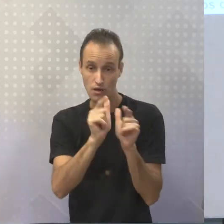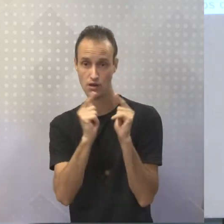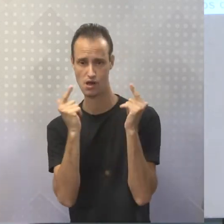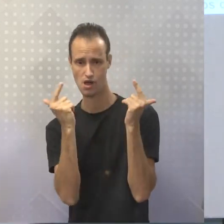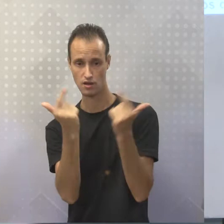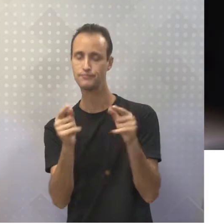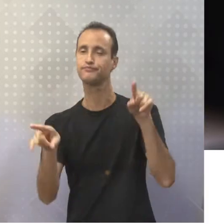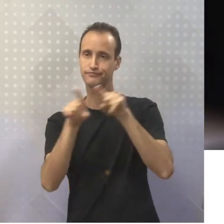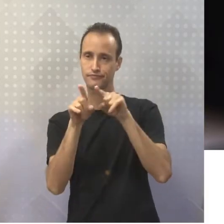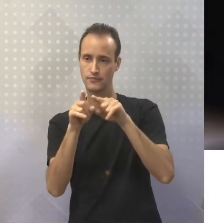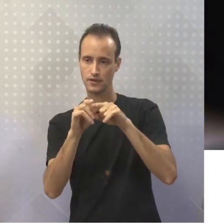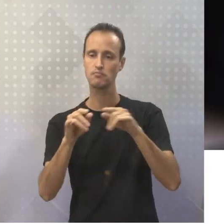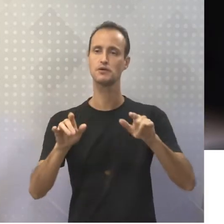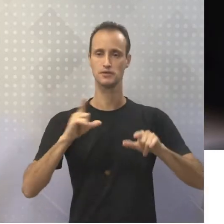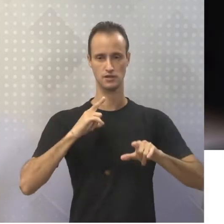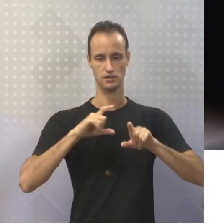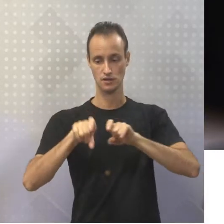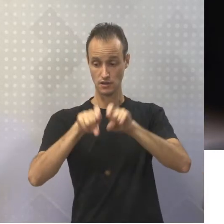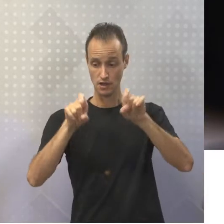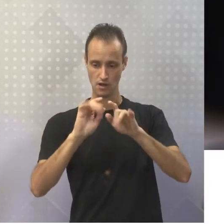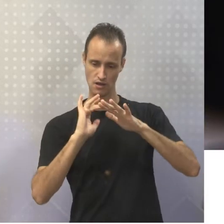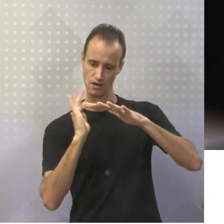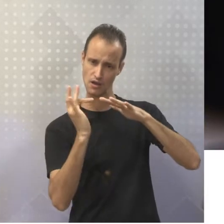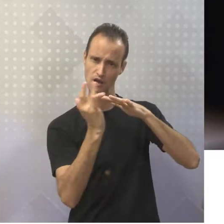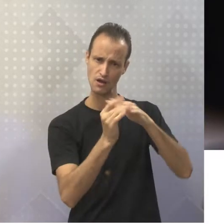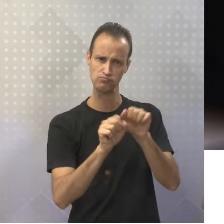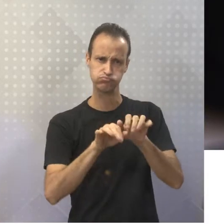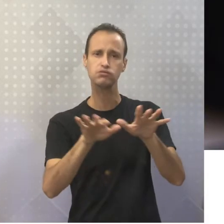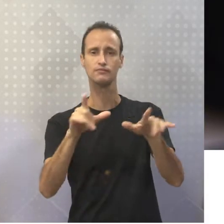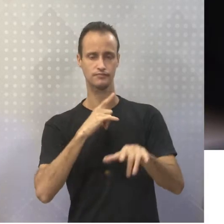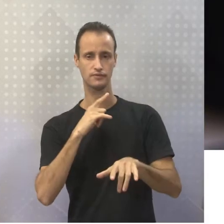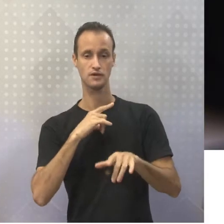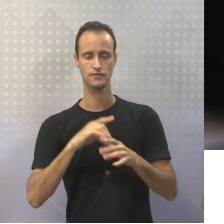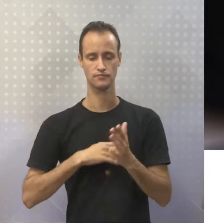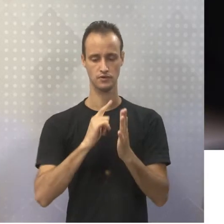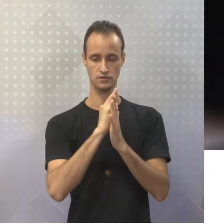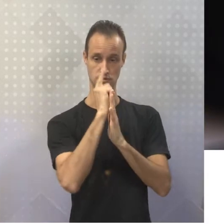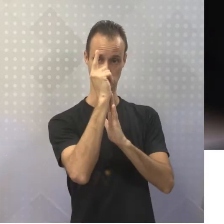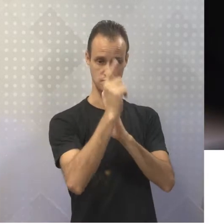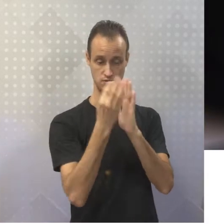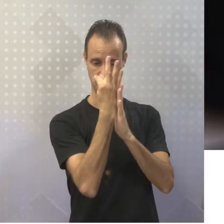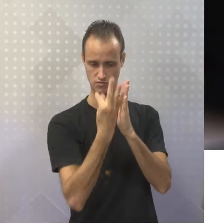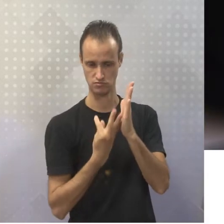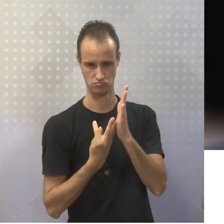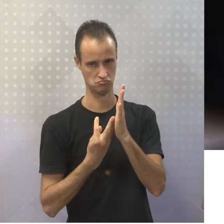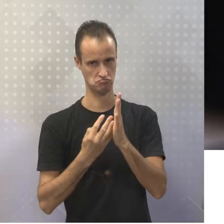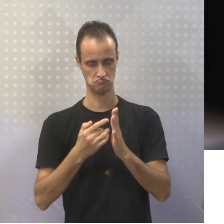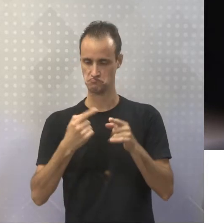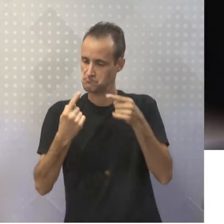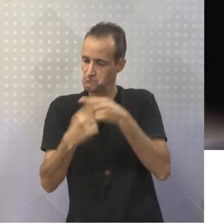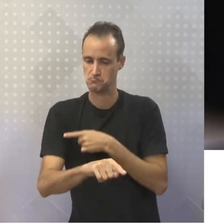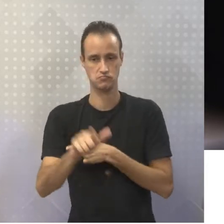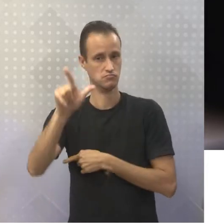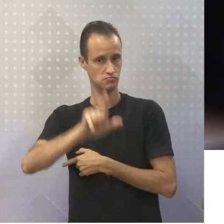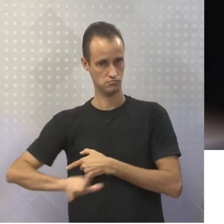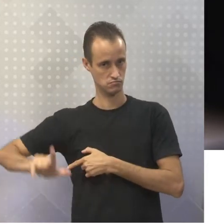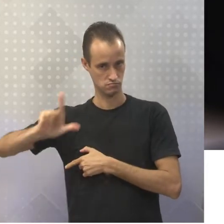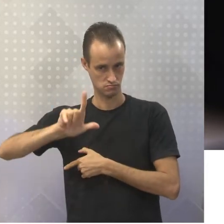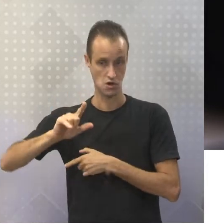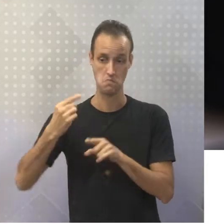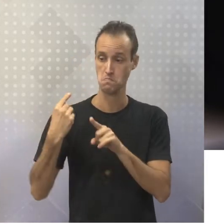Então, a reportagem é gênero textual não literário. Ou seja, não literário por quê?